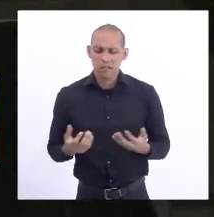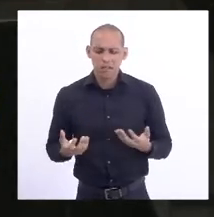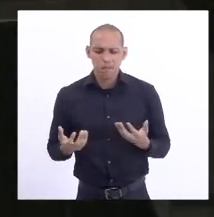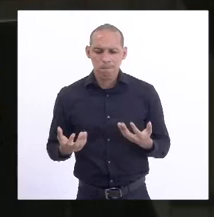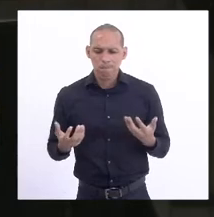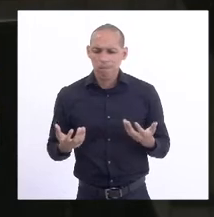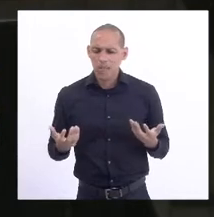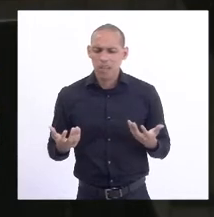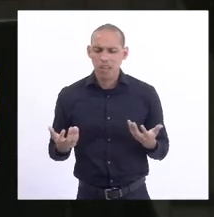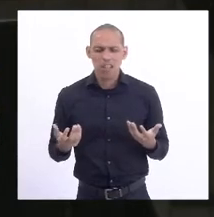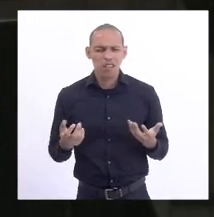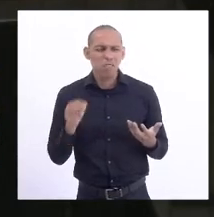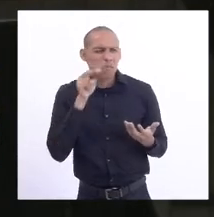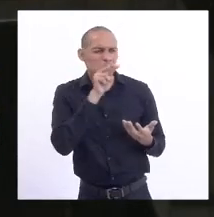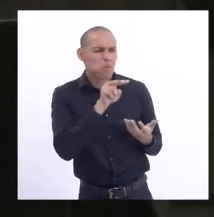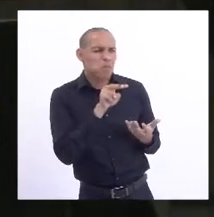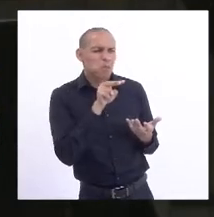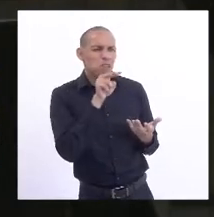visão